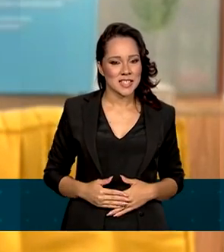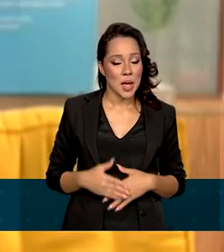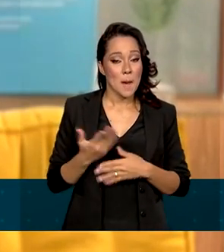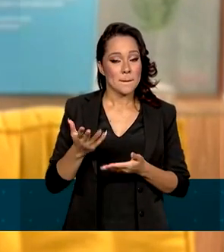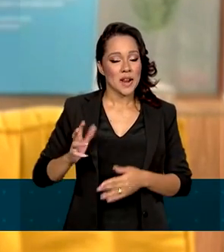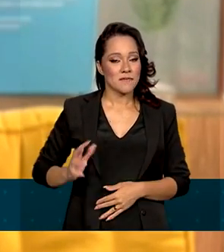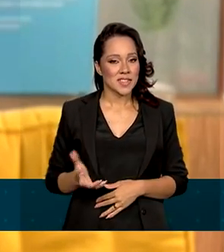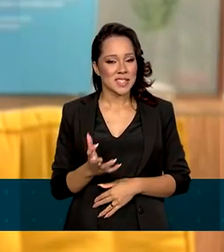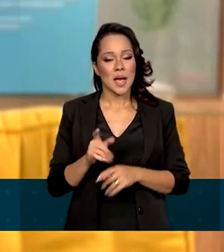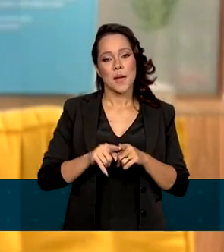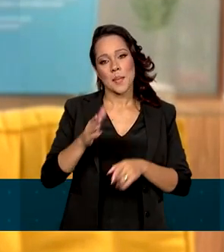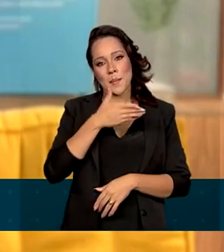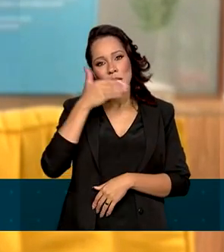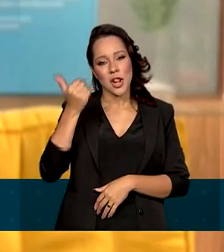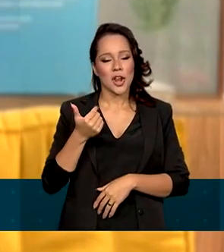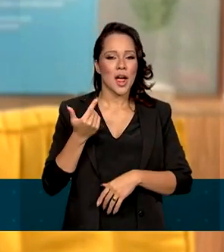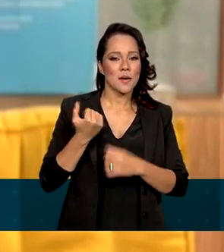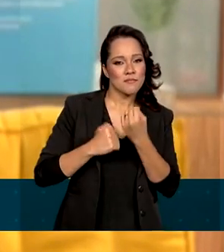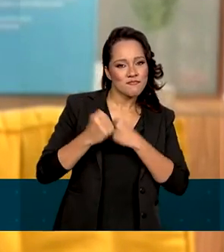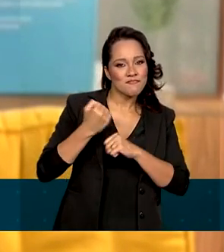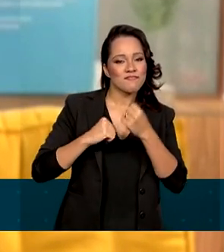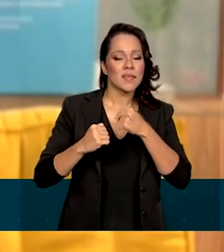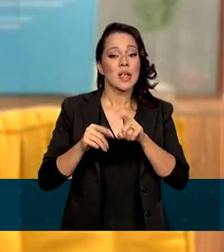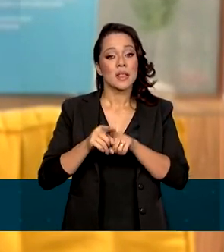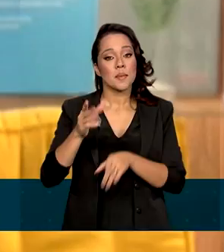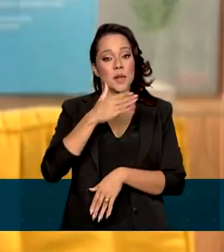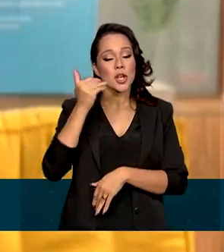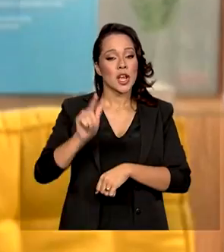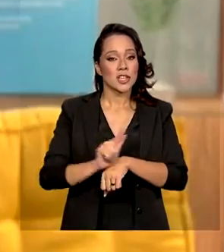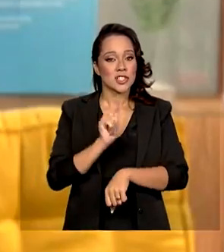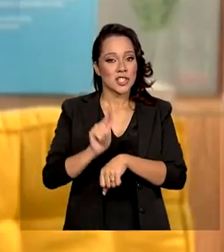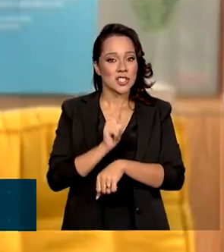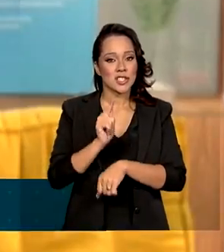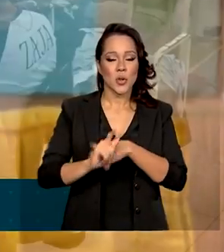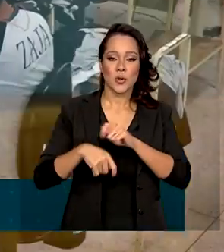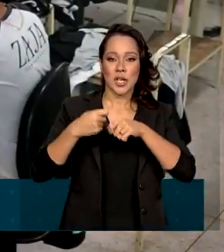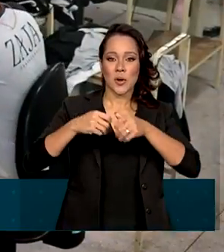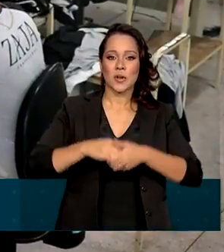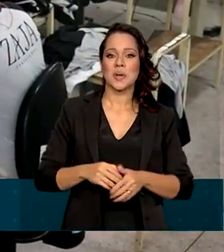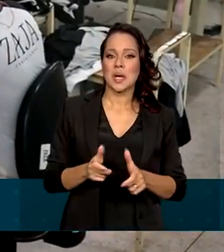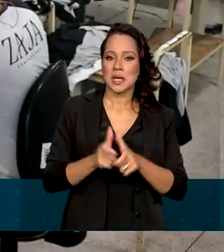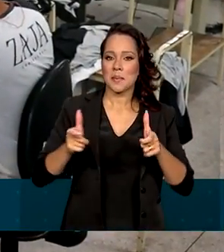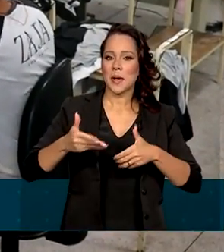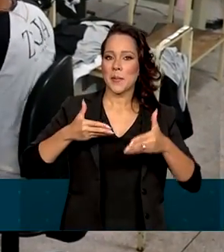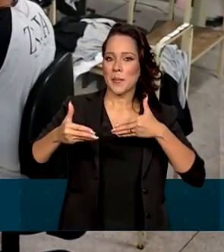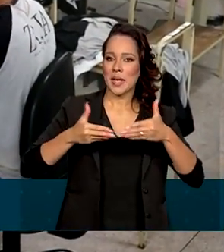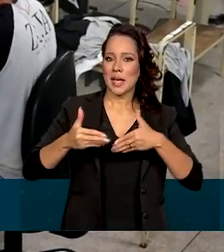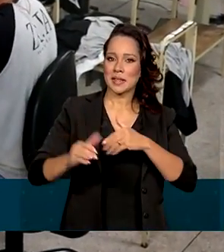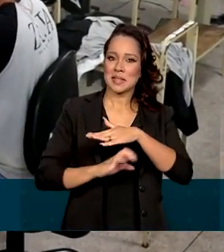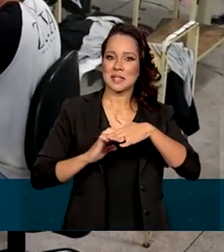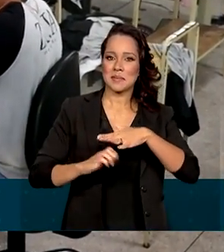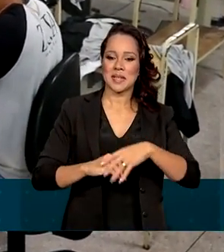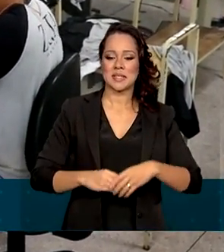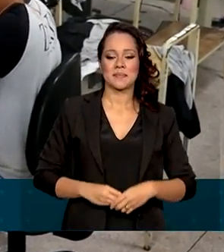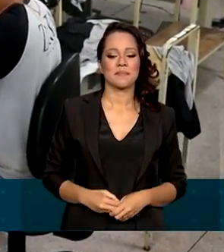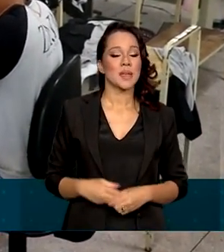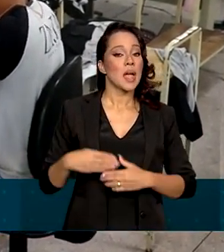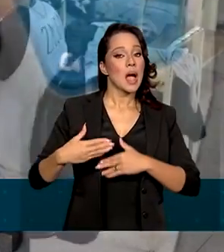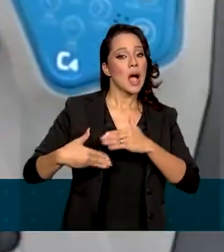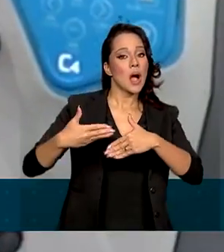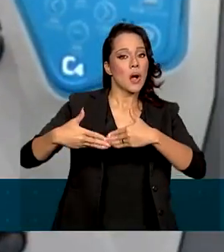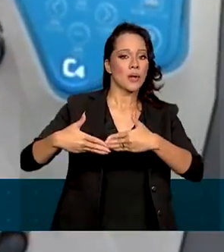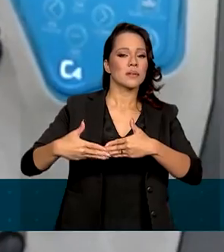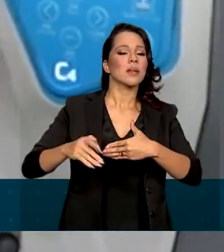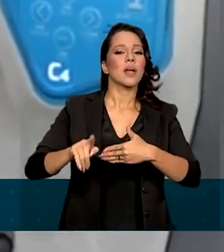otimizar, para melhorar a produtividade, para melhorar a gestão dos seus negócios e ampliar o mercado dessas empresas. A rota da